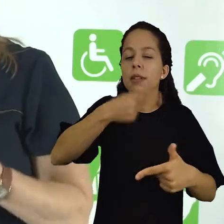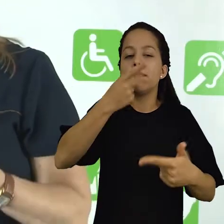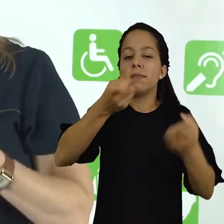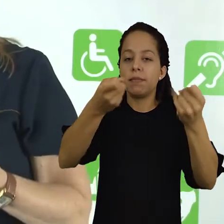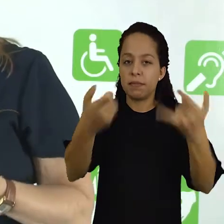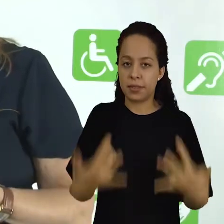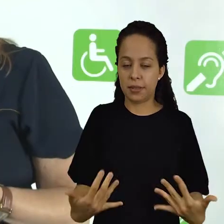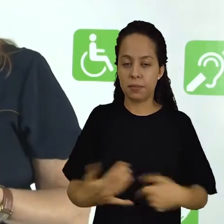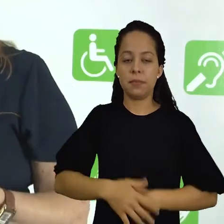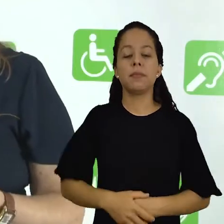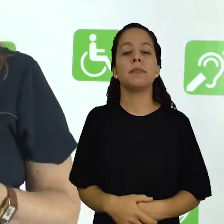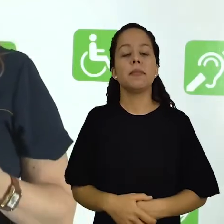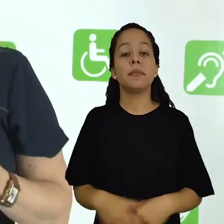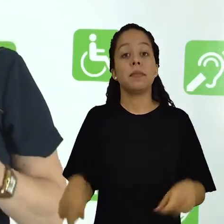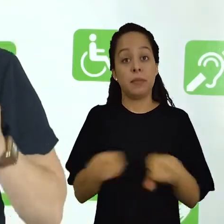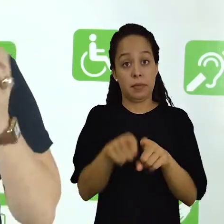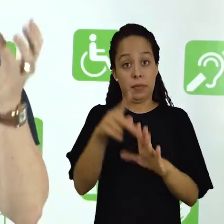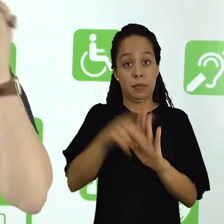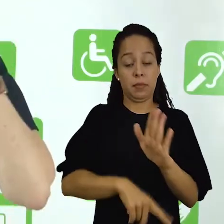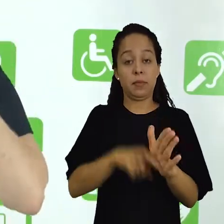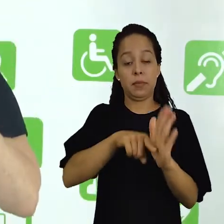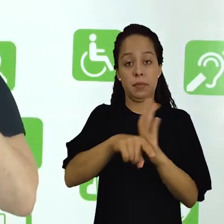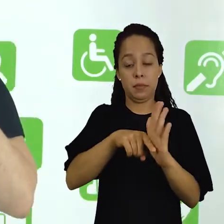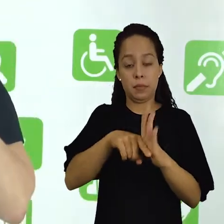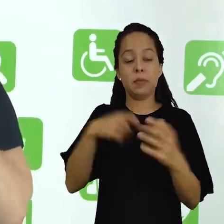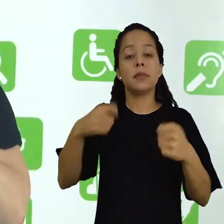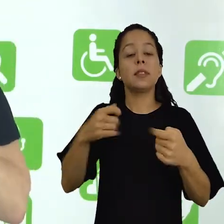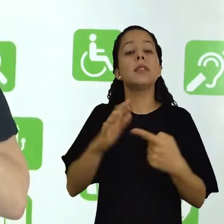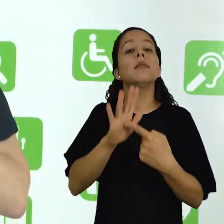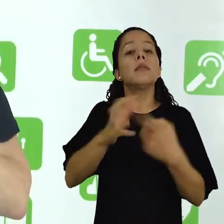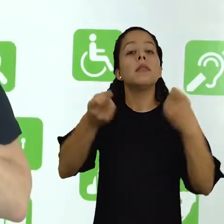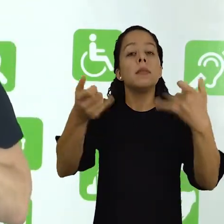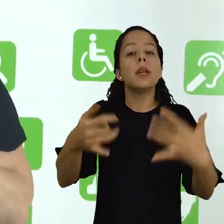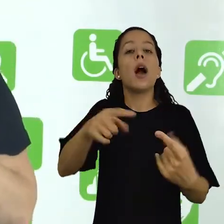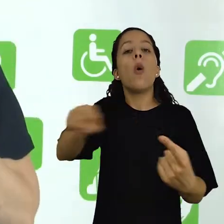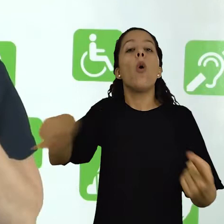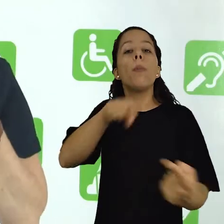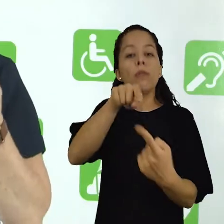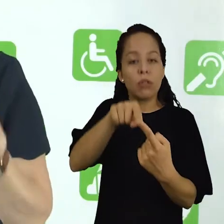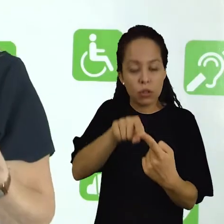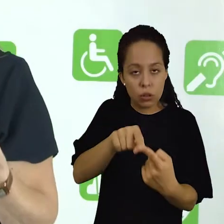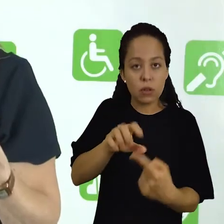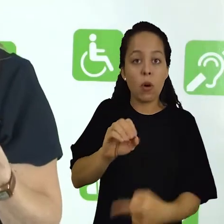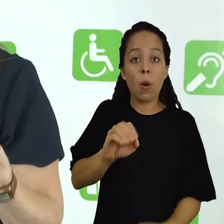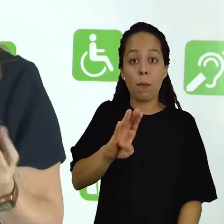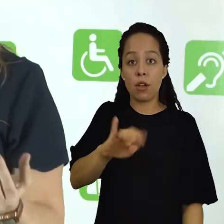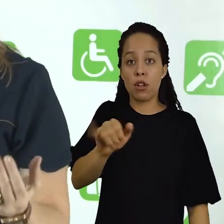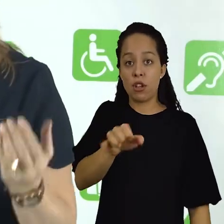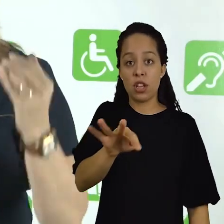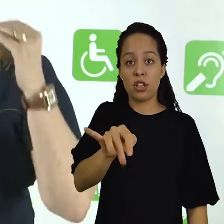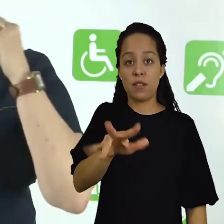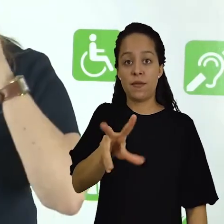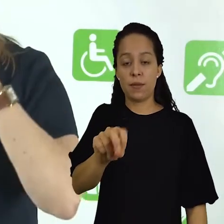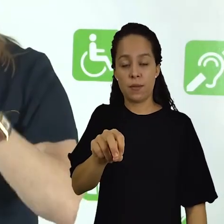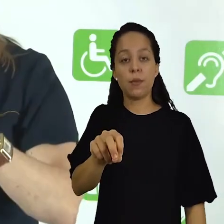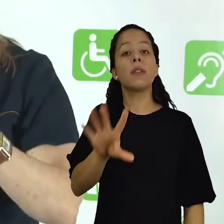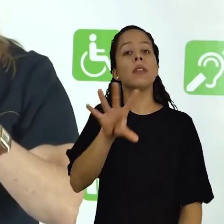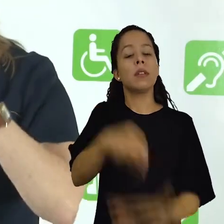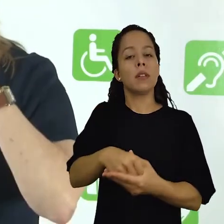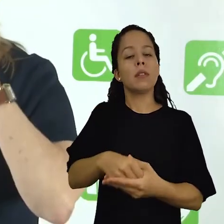qual você vai falar. Você tem que destacar no seu projeto de pesquisa, quais são os objetivos, a